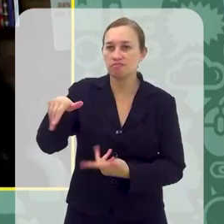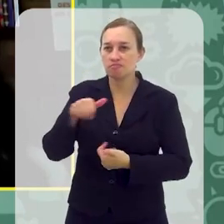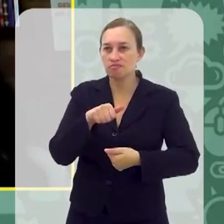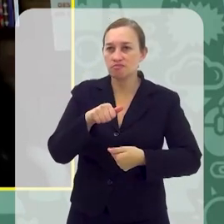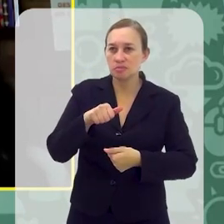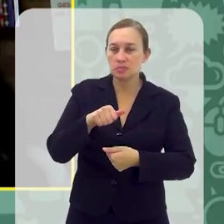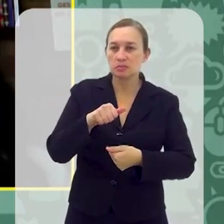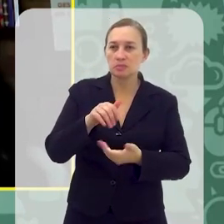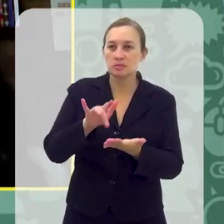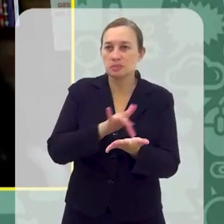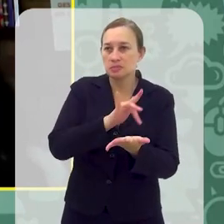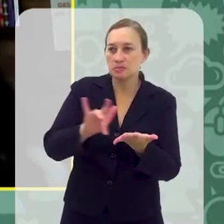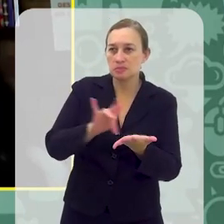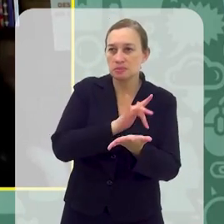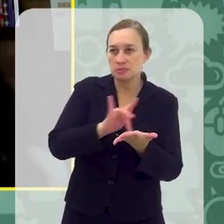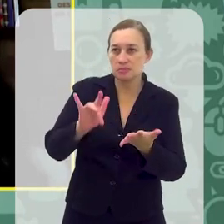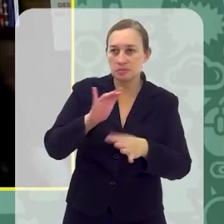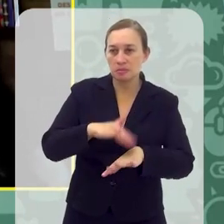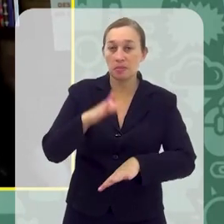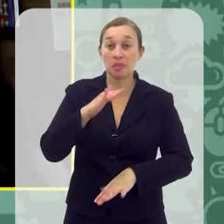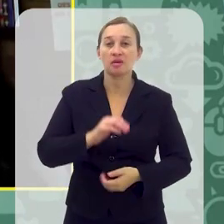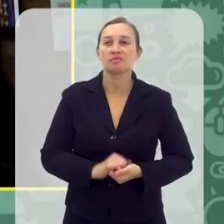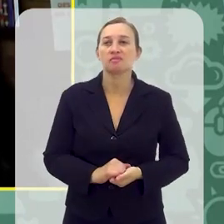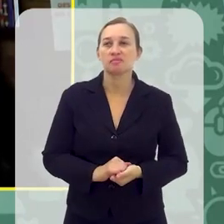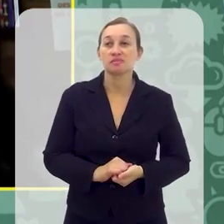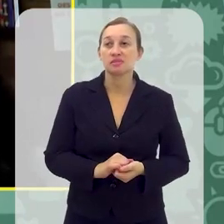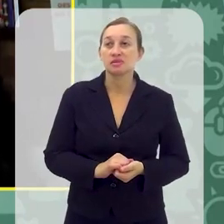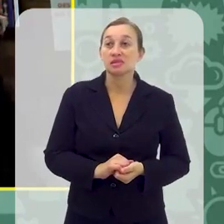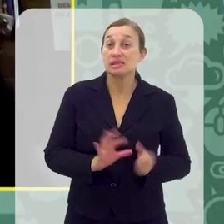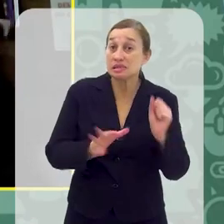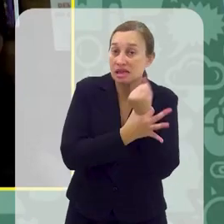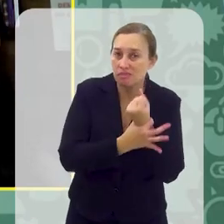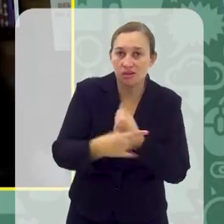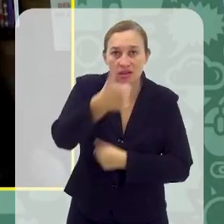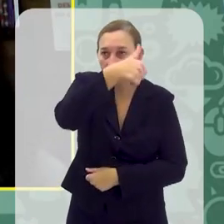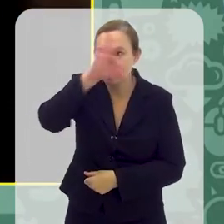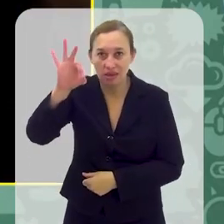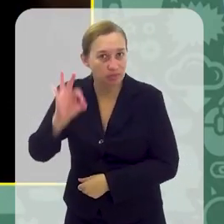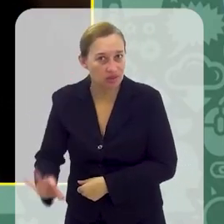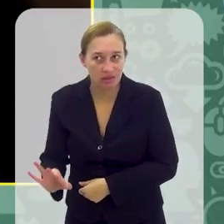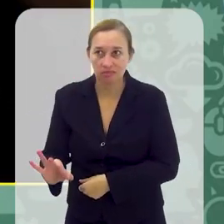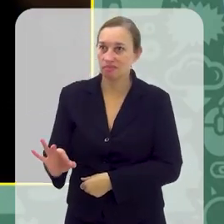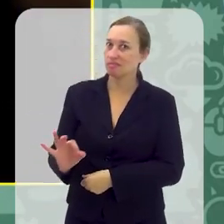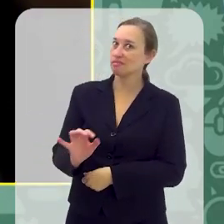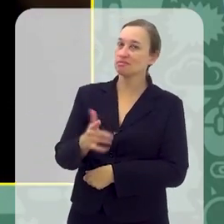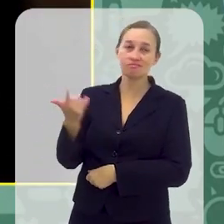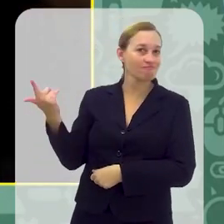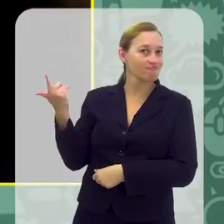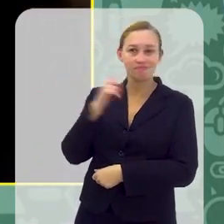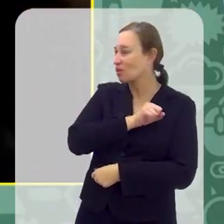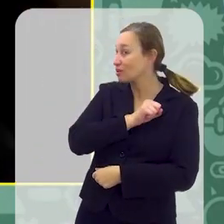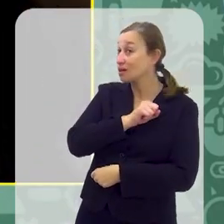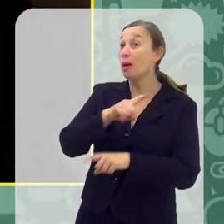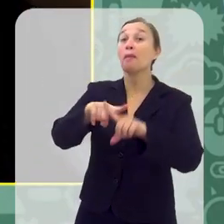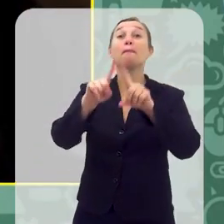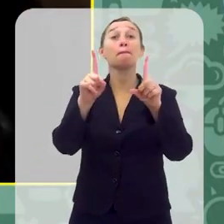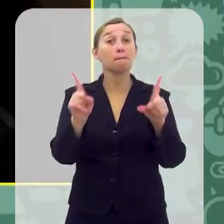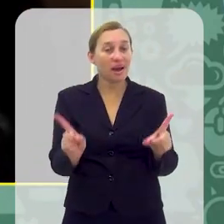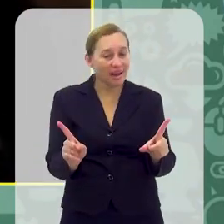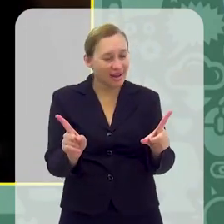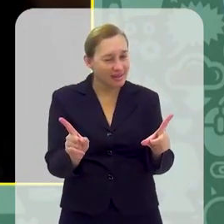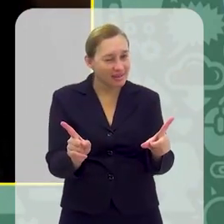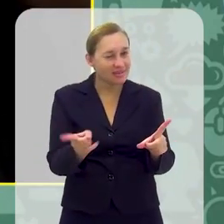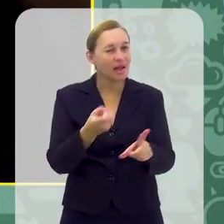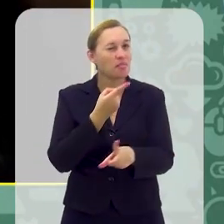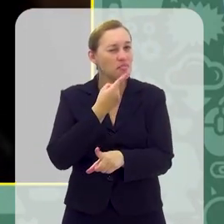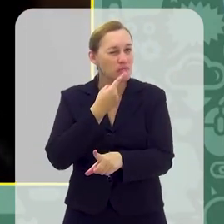mundo cada vez mais digital? A gente garantia, assim, 100%, infelizmente, talvez ainda a gente não consiga, mas acho que a